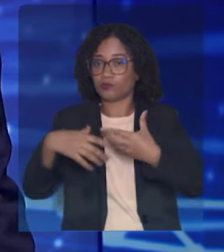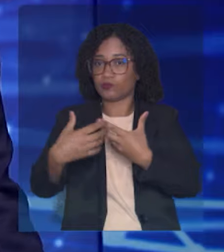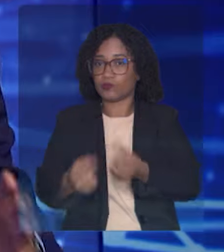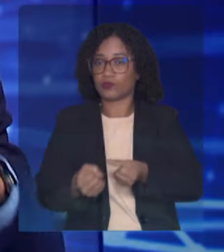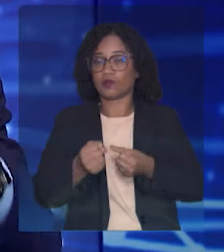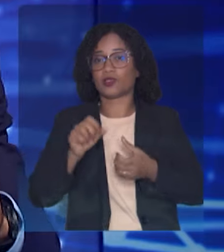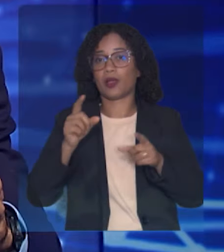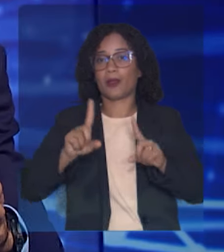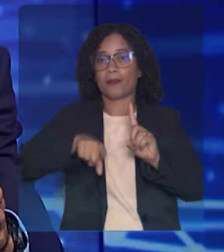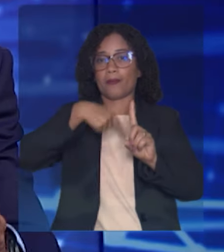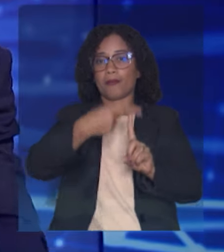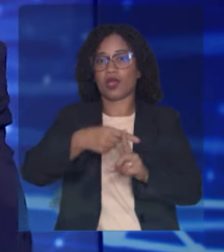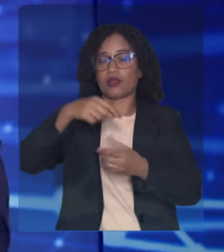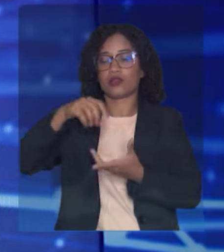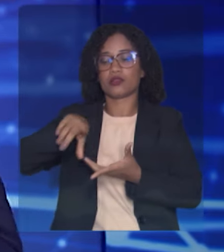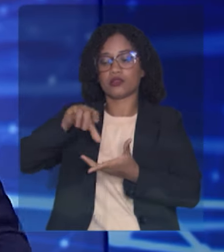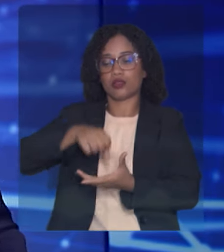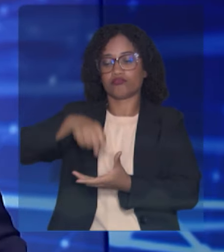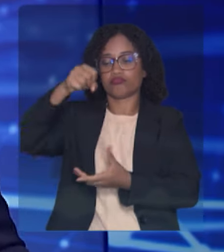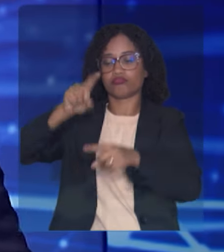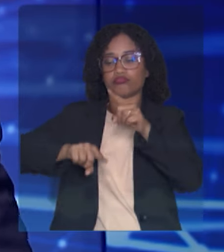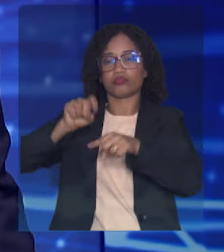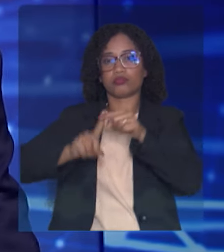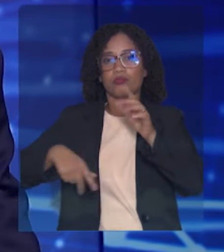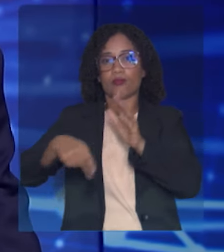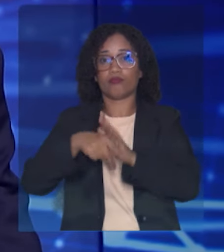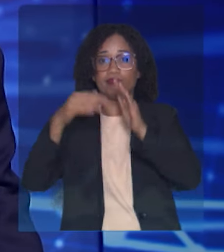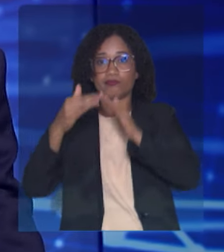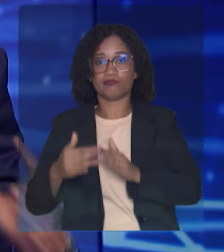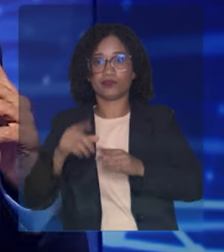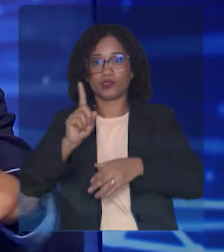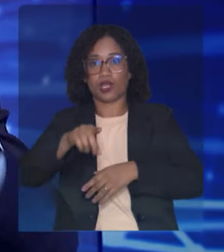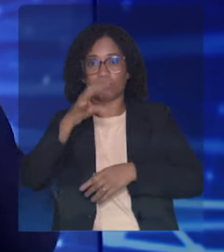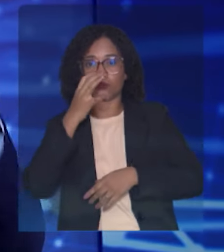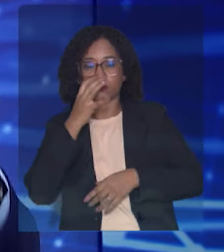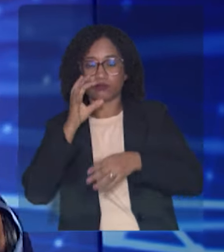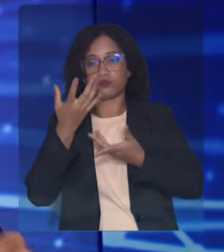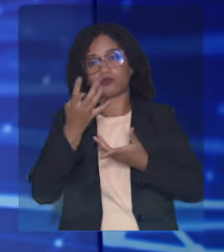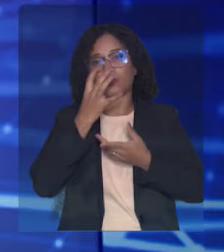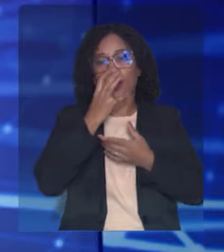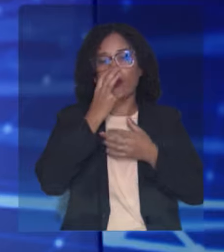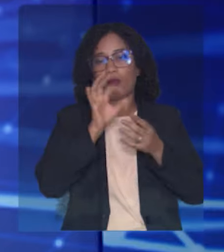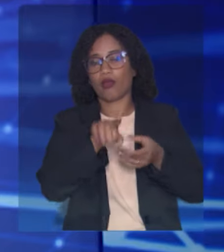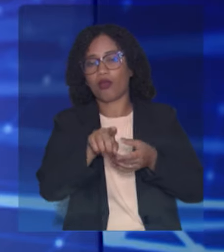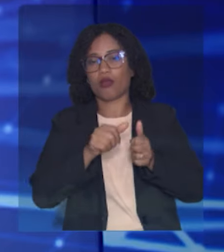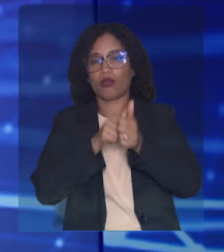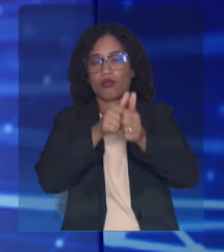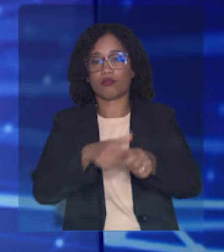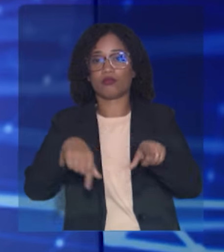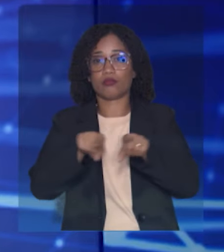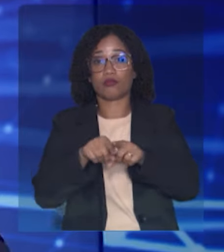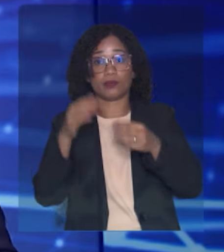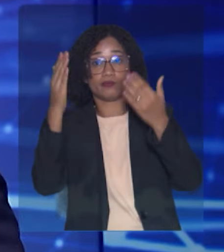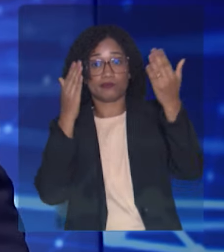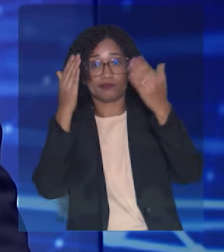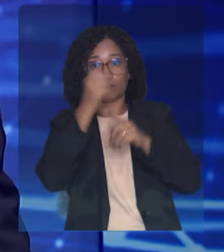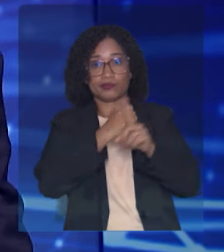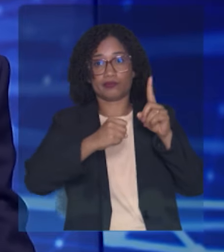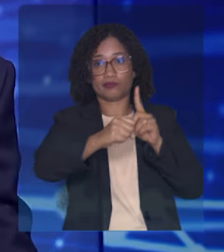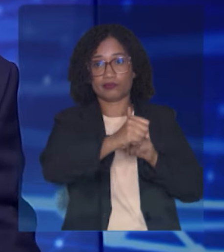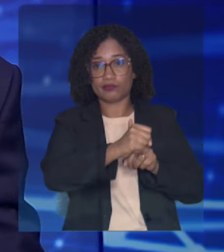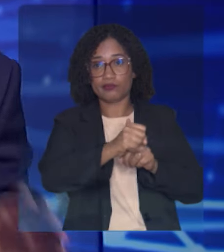semana, tem uma moradia assistida, com acompanhamento psicossocial. Se está ainda num Estado dependente de substâncias psicoativas,